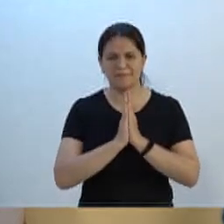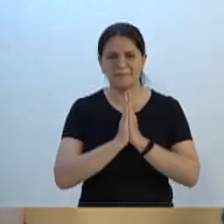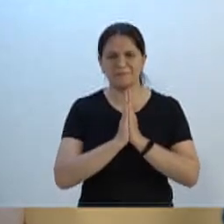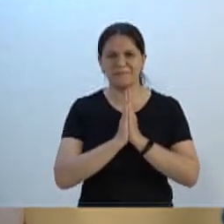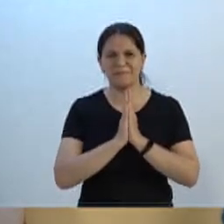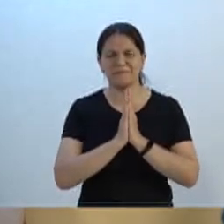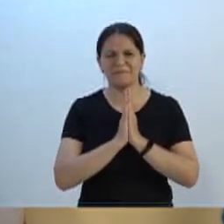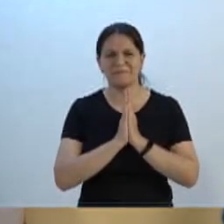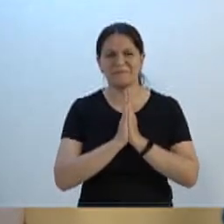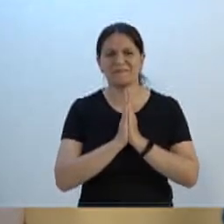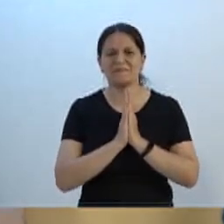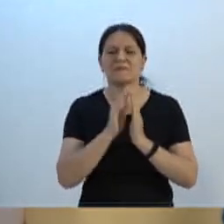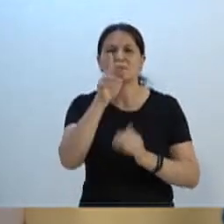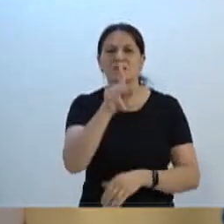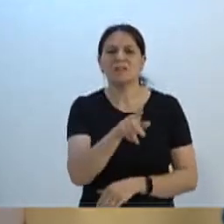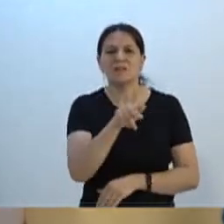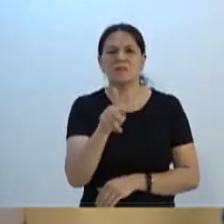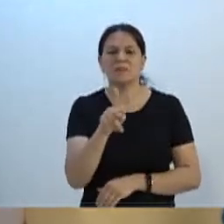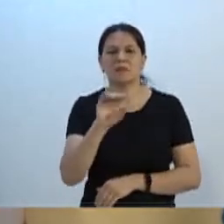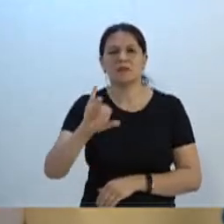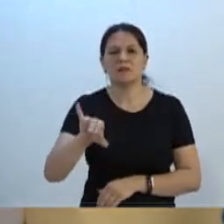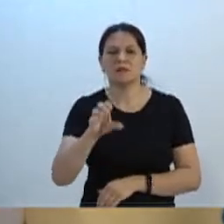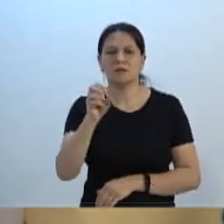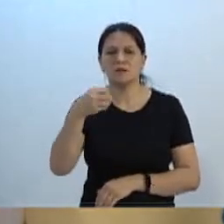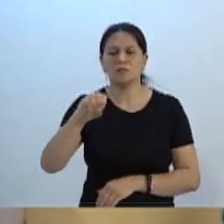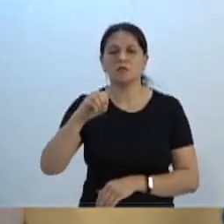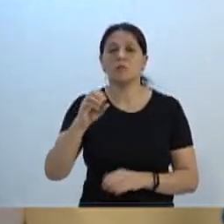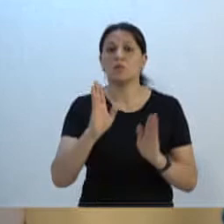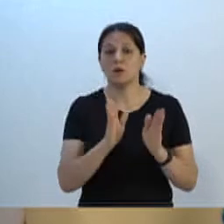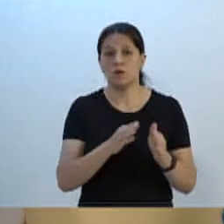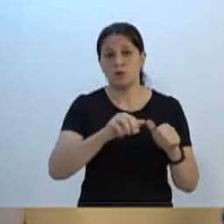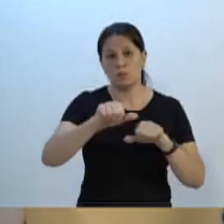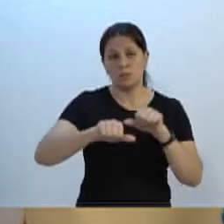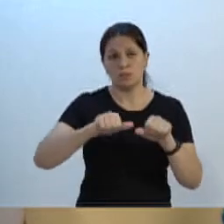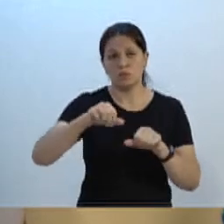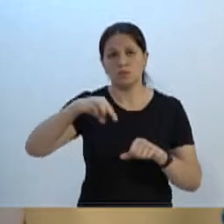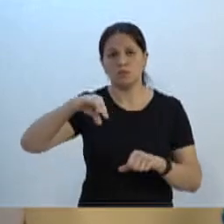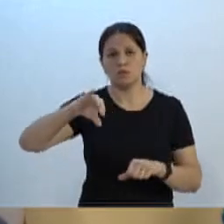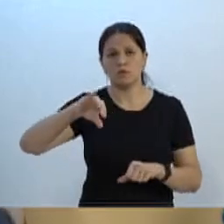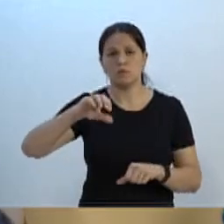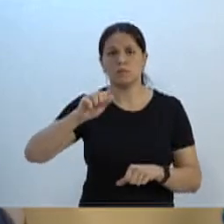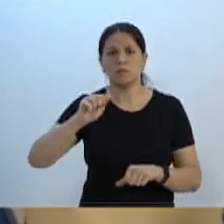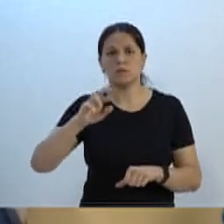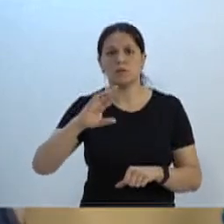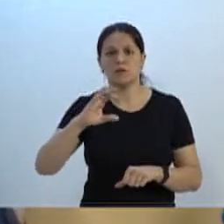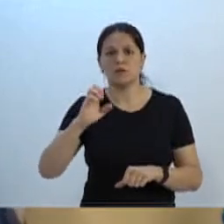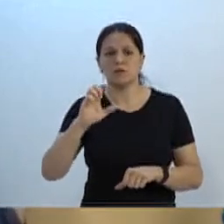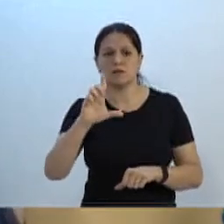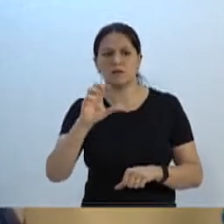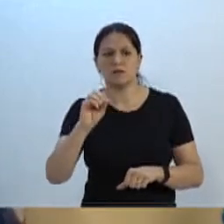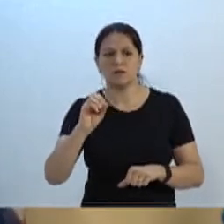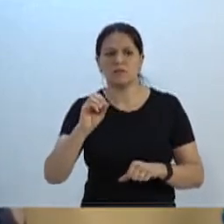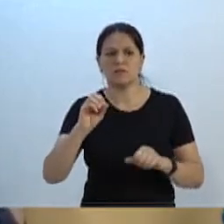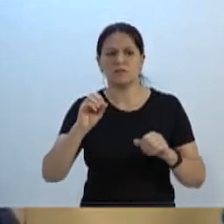rezada pelo padre João e agora pelo padre Marcelo da Nossa Senhora Desatadora dos Nossos.